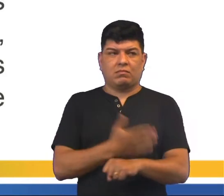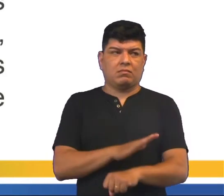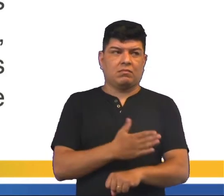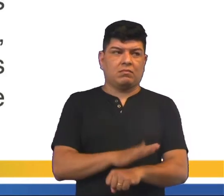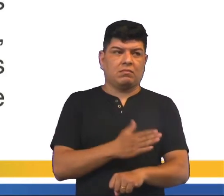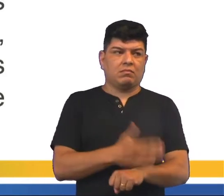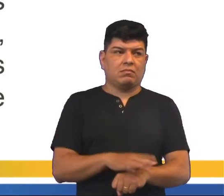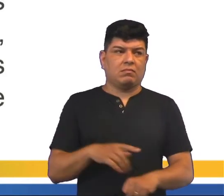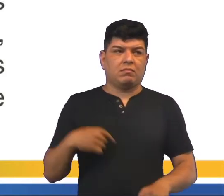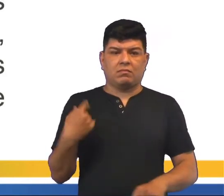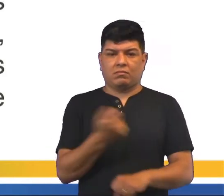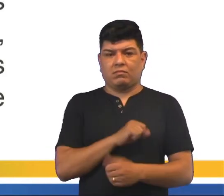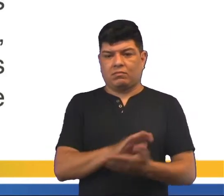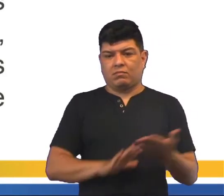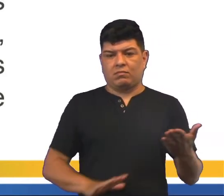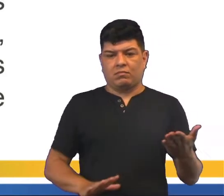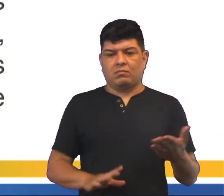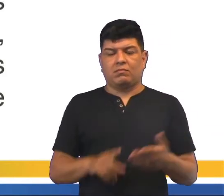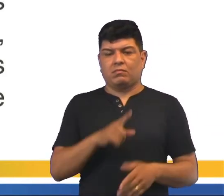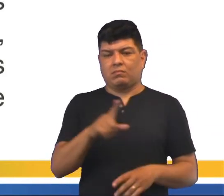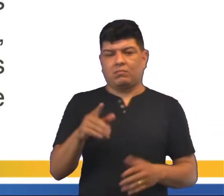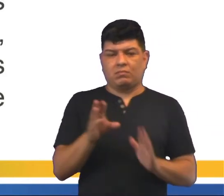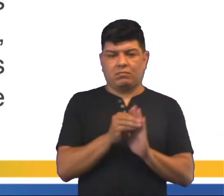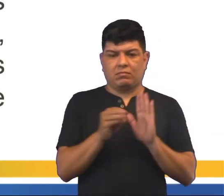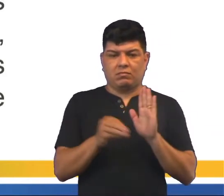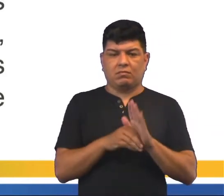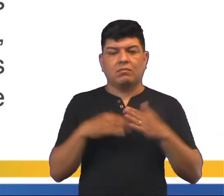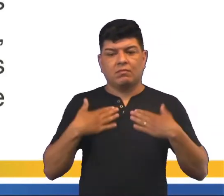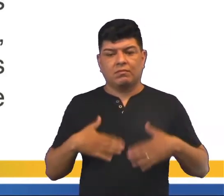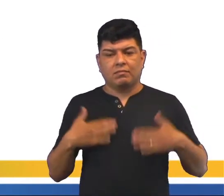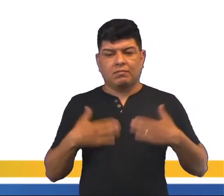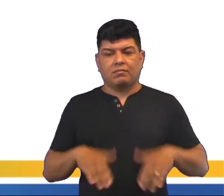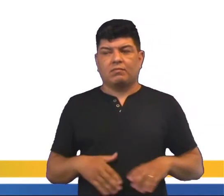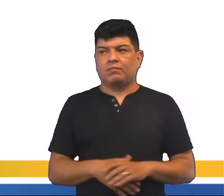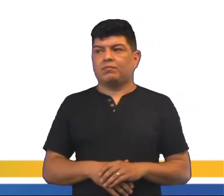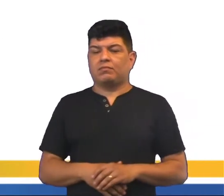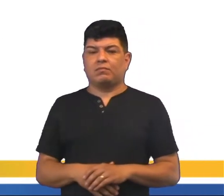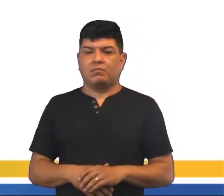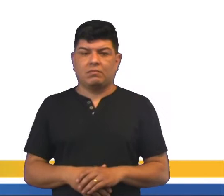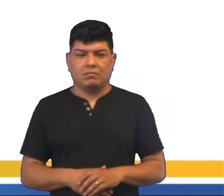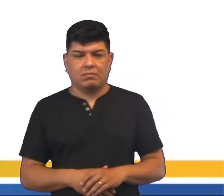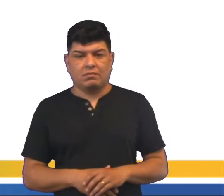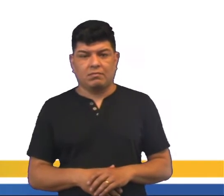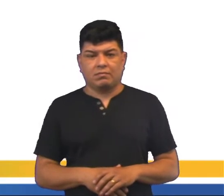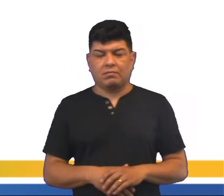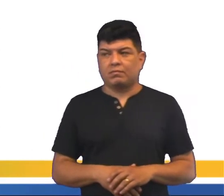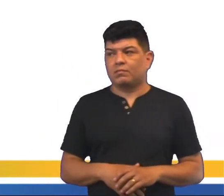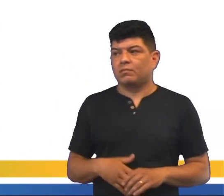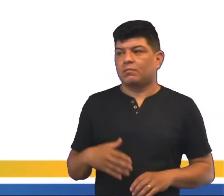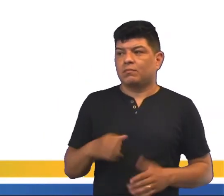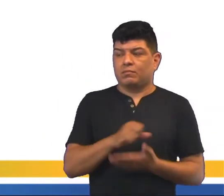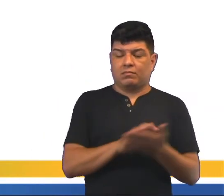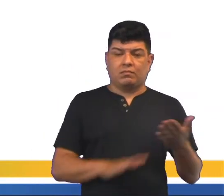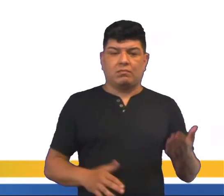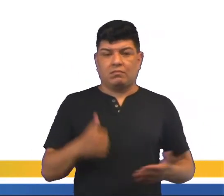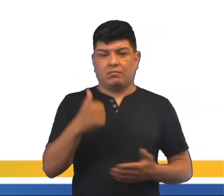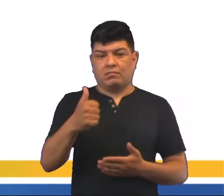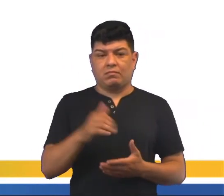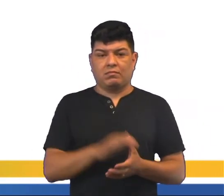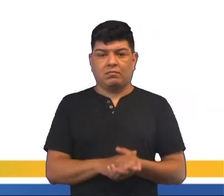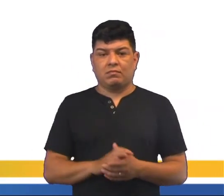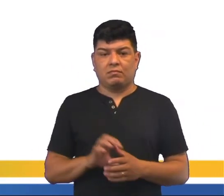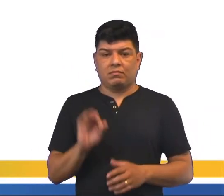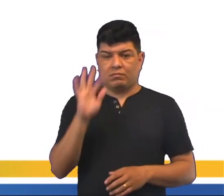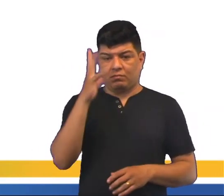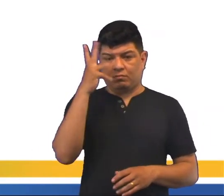praticar agora as nossas questões? Eu sei que esse conteúdo foi bem tranquilo. Vamos lá. A primeira questão. A respeito do